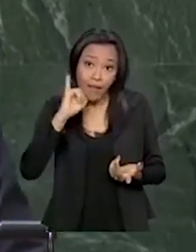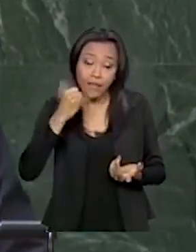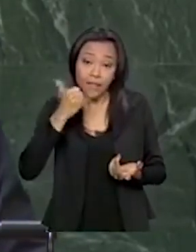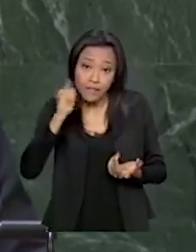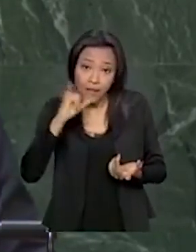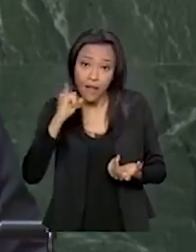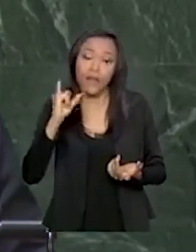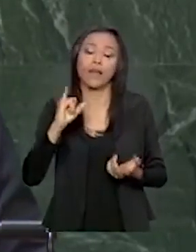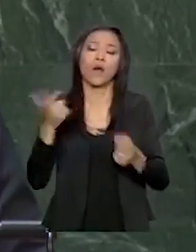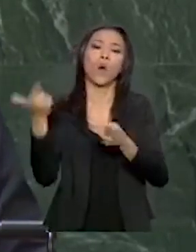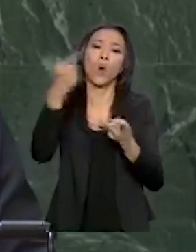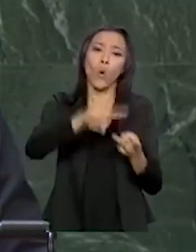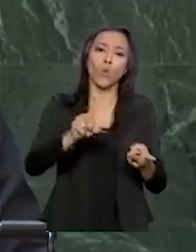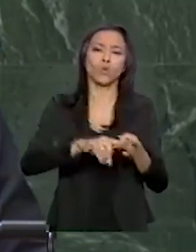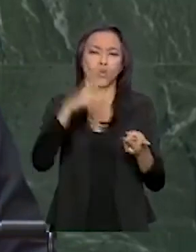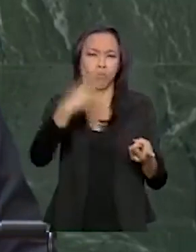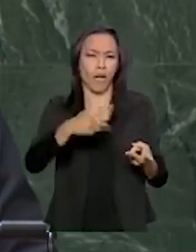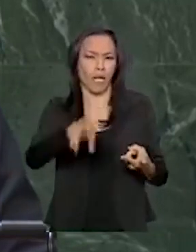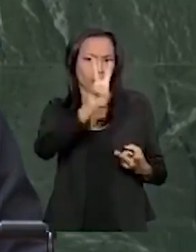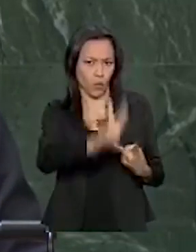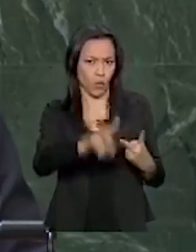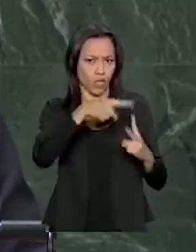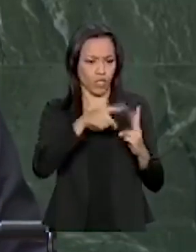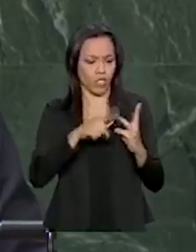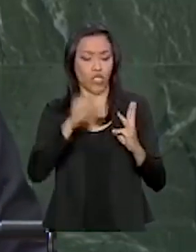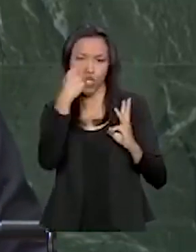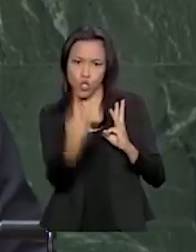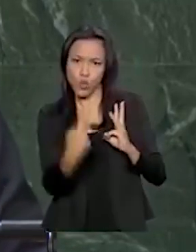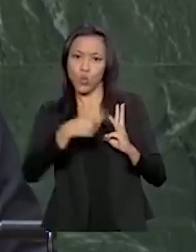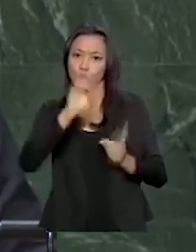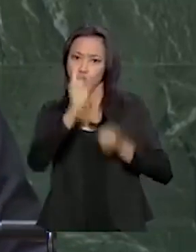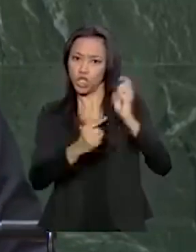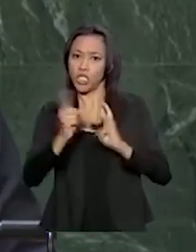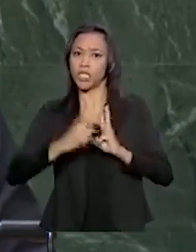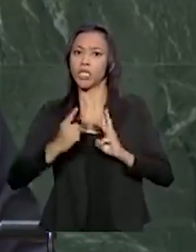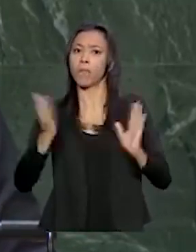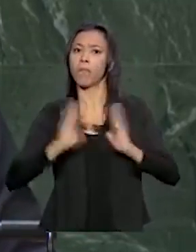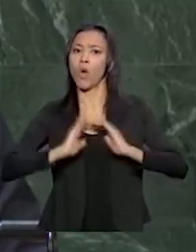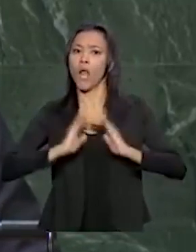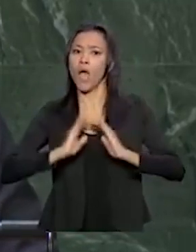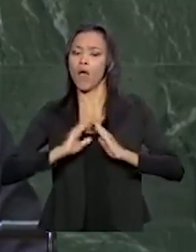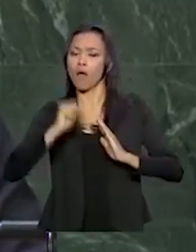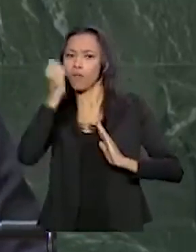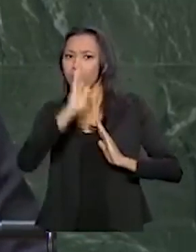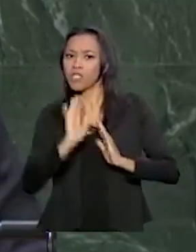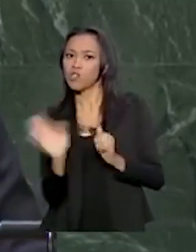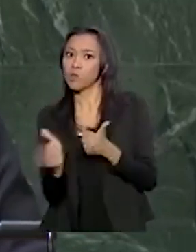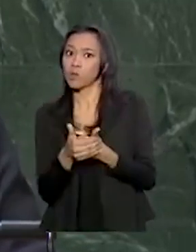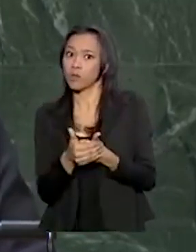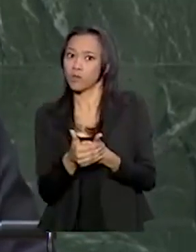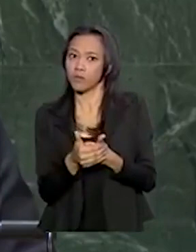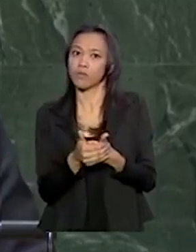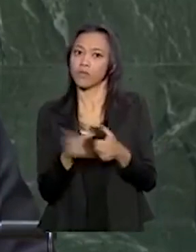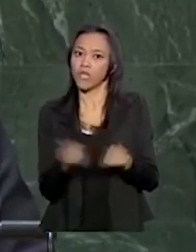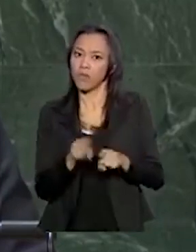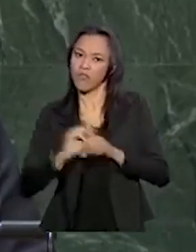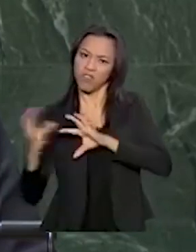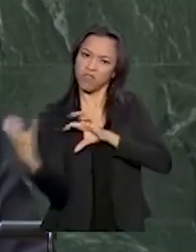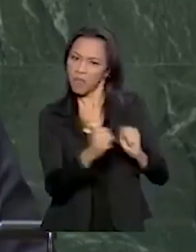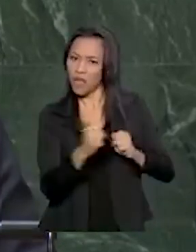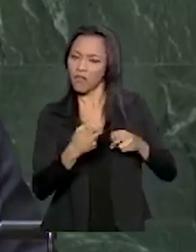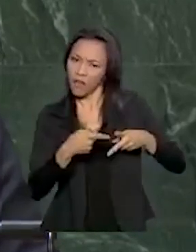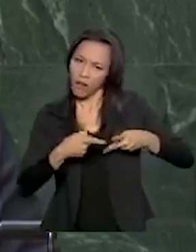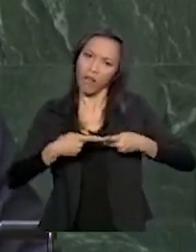terroristas paraguaios e um chileno que viviam no Brasil como refugiados políticos, também foram